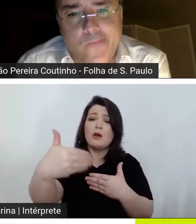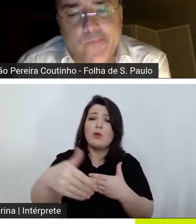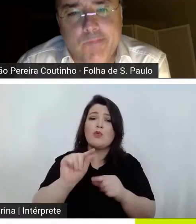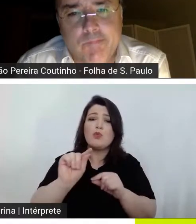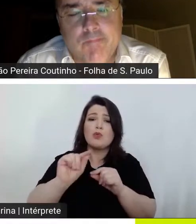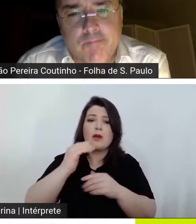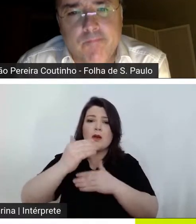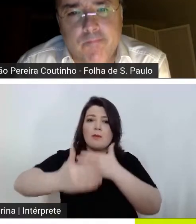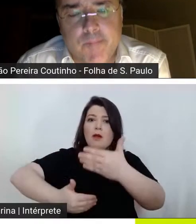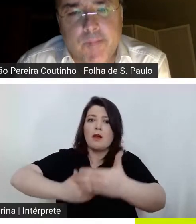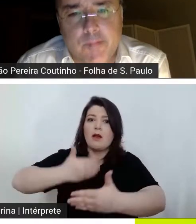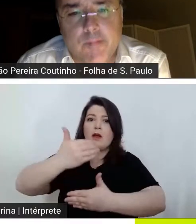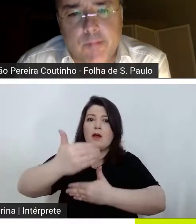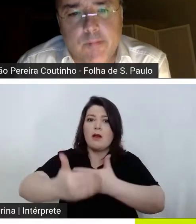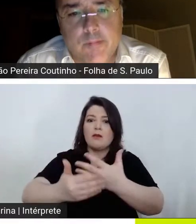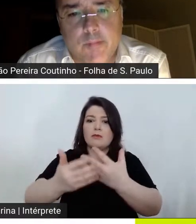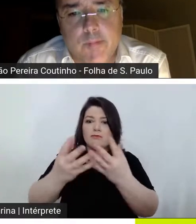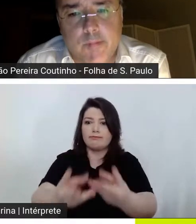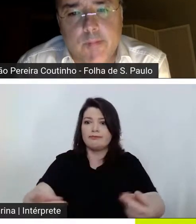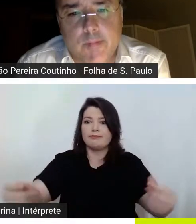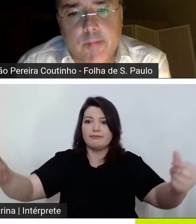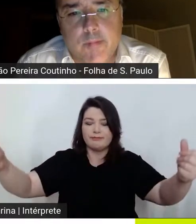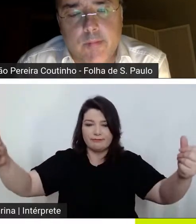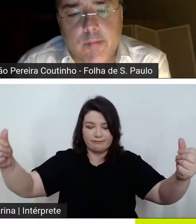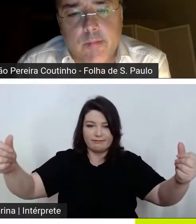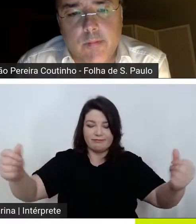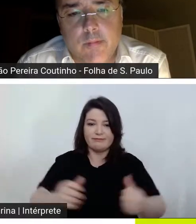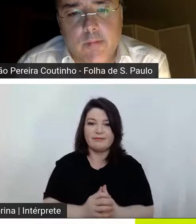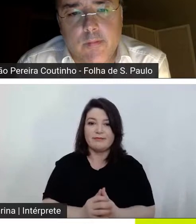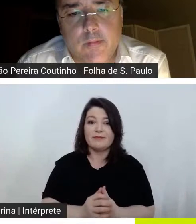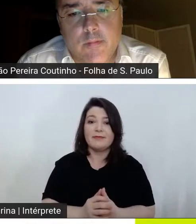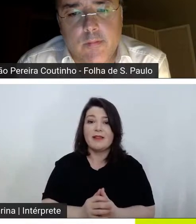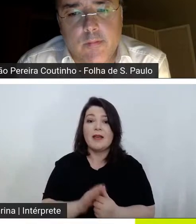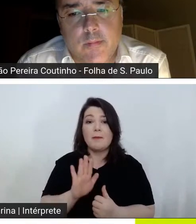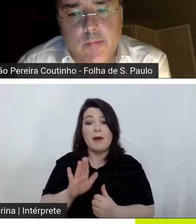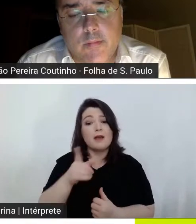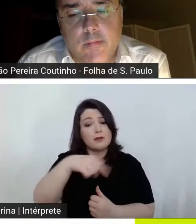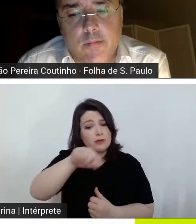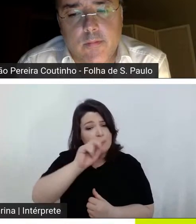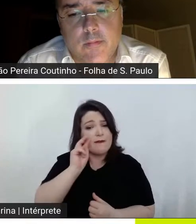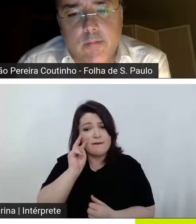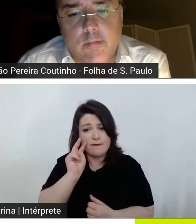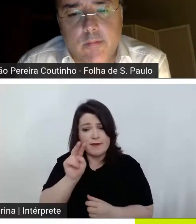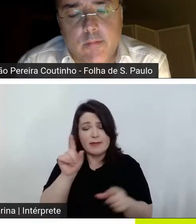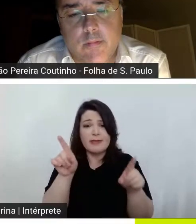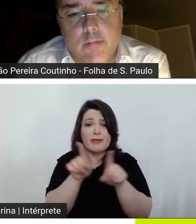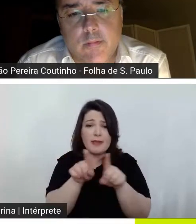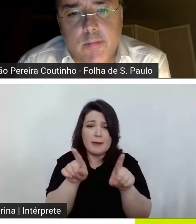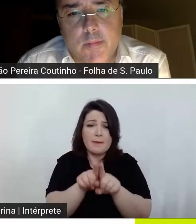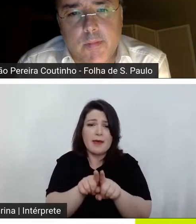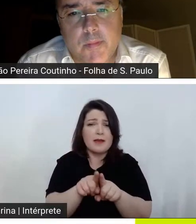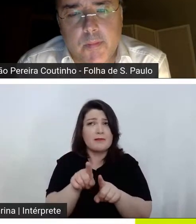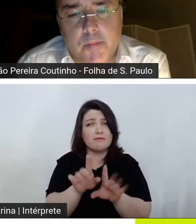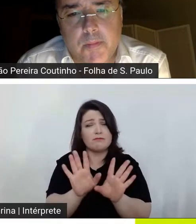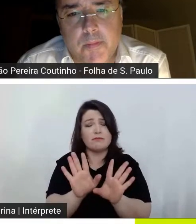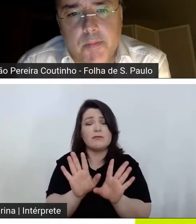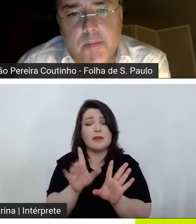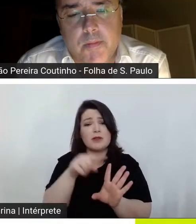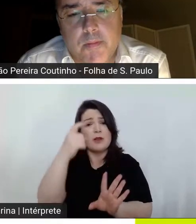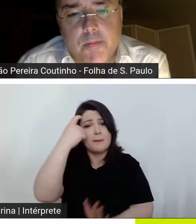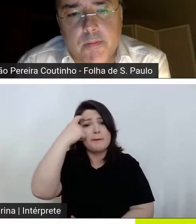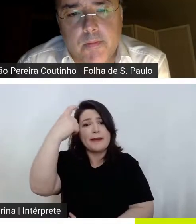de subjetivação mas nós vimos também né a gente pode pensar que quando o